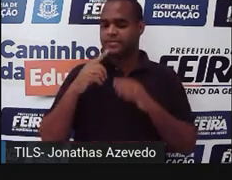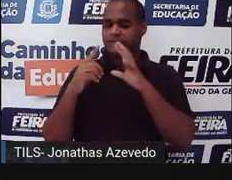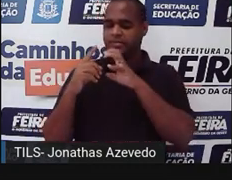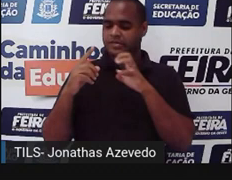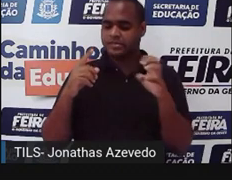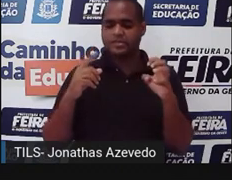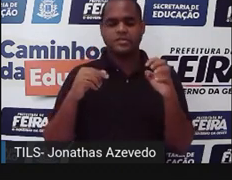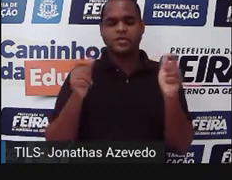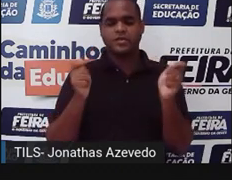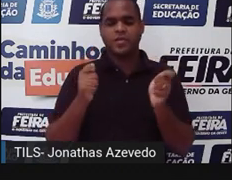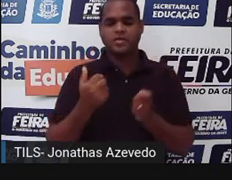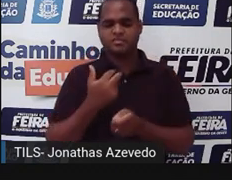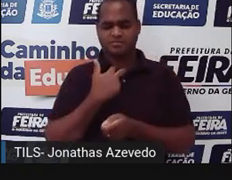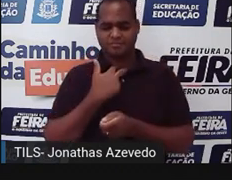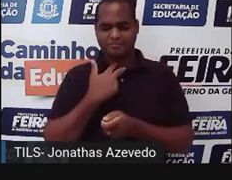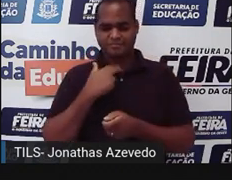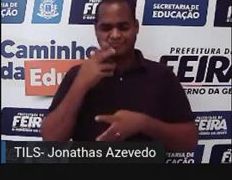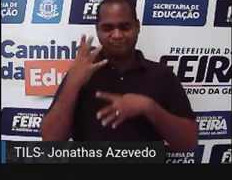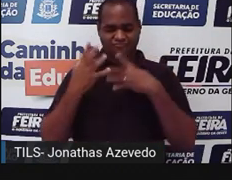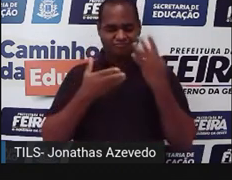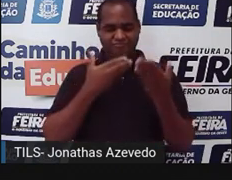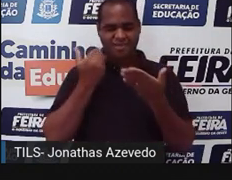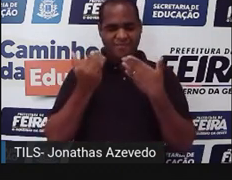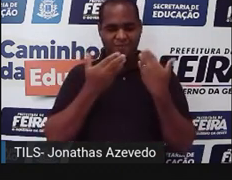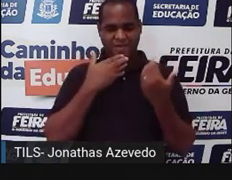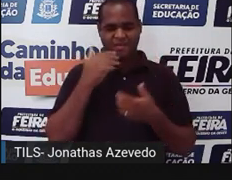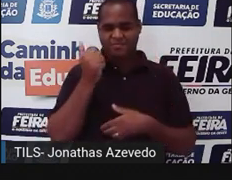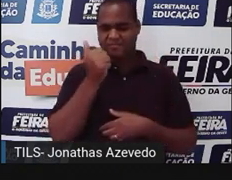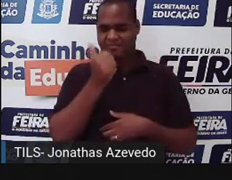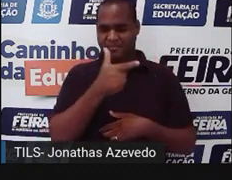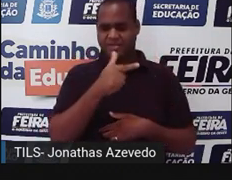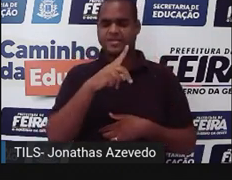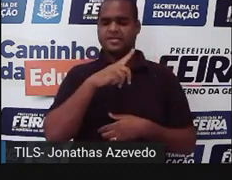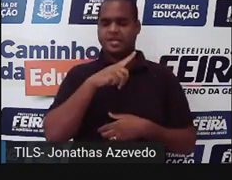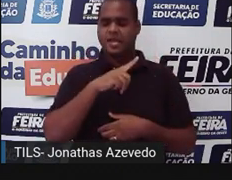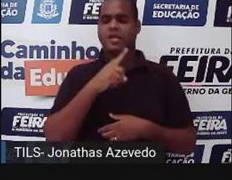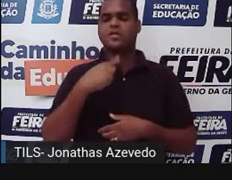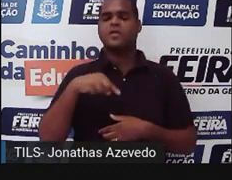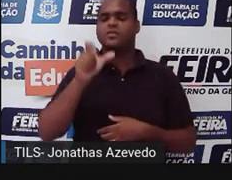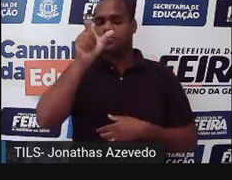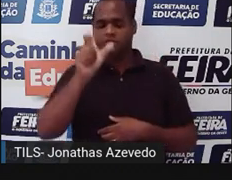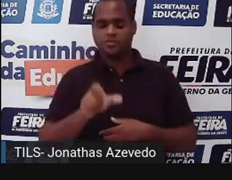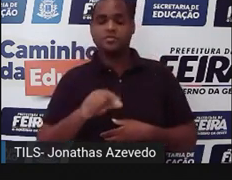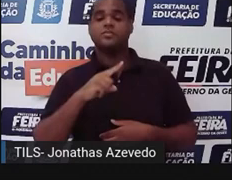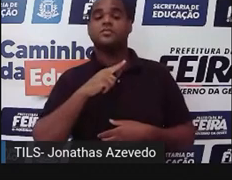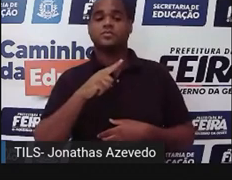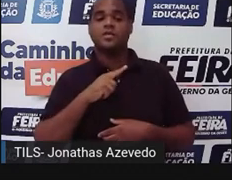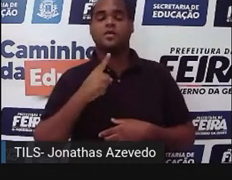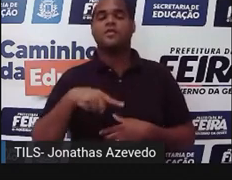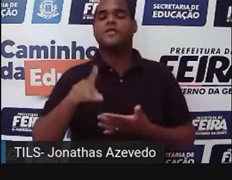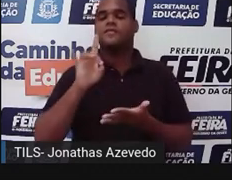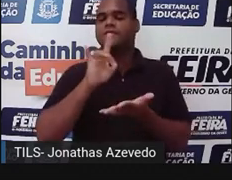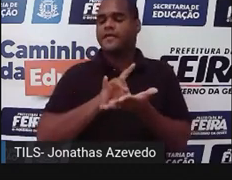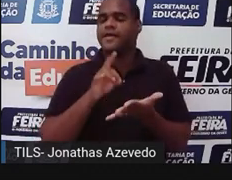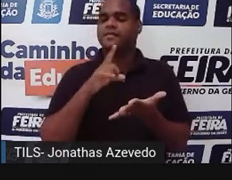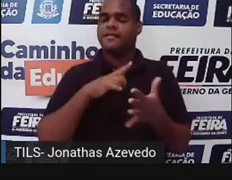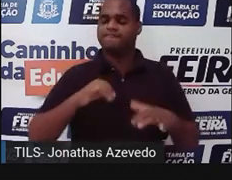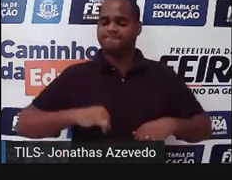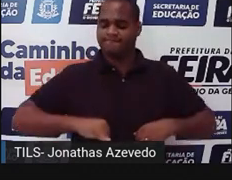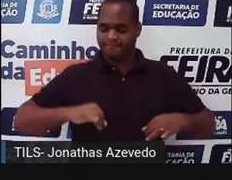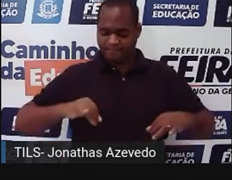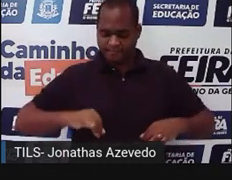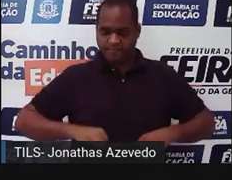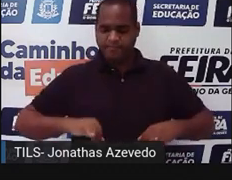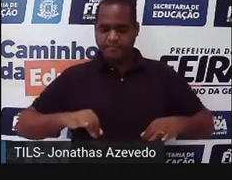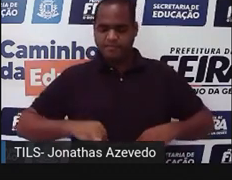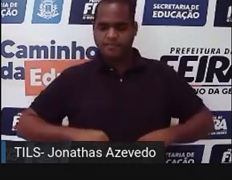não podemos nos achar melhores do que os outros, não é? Nós somos seres humanos e somos fadados a sofrer o